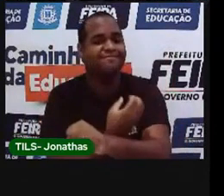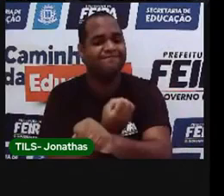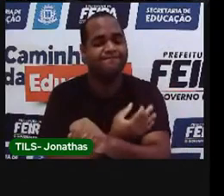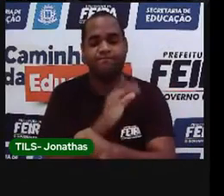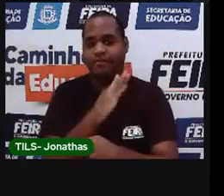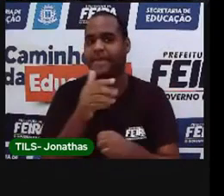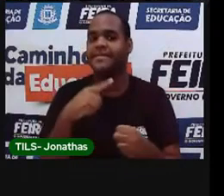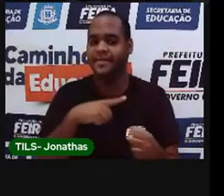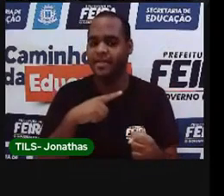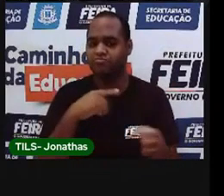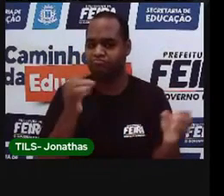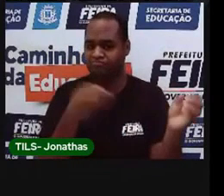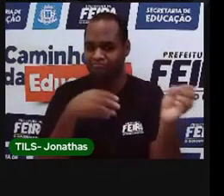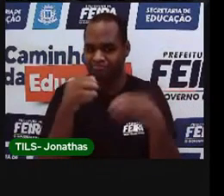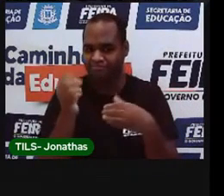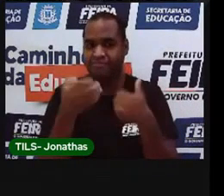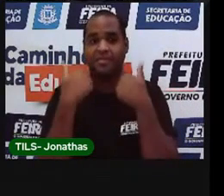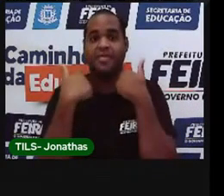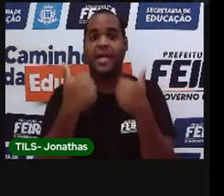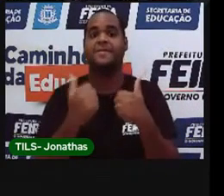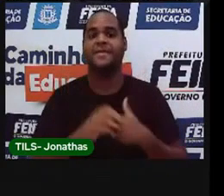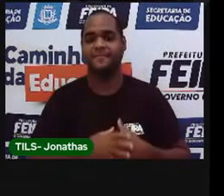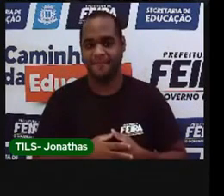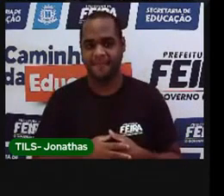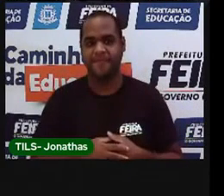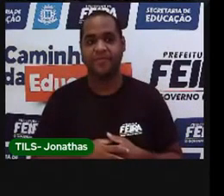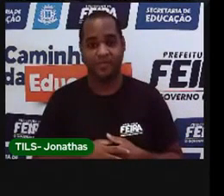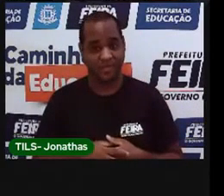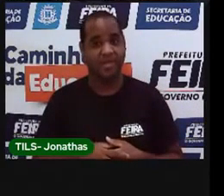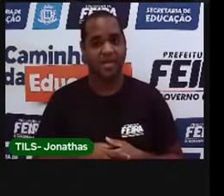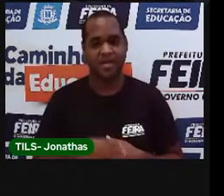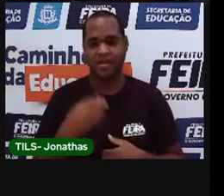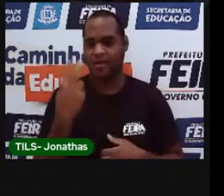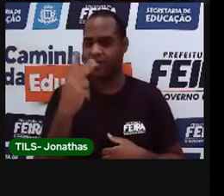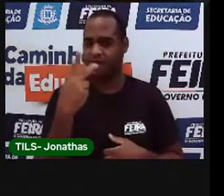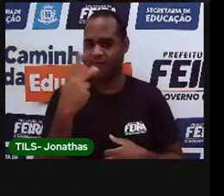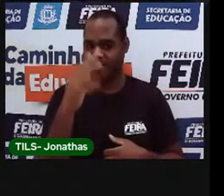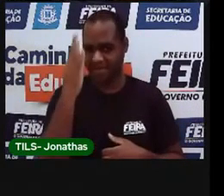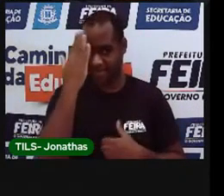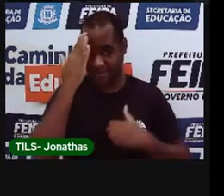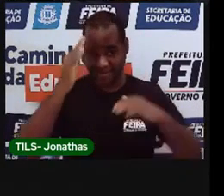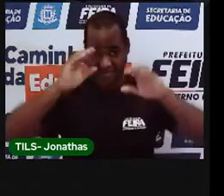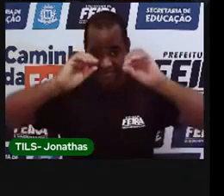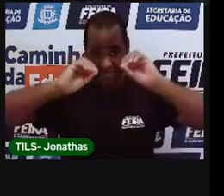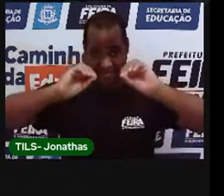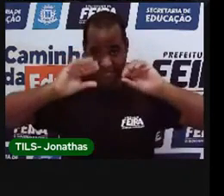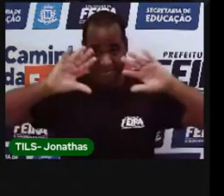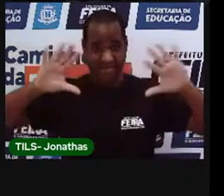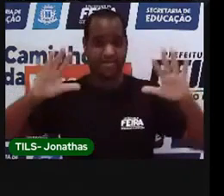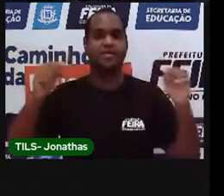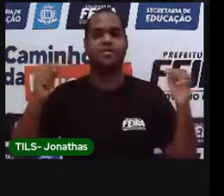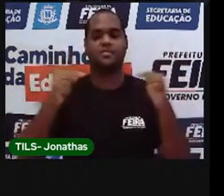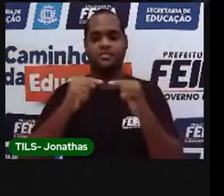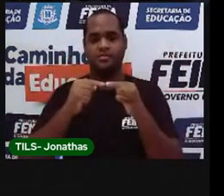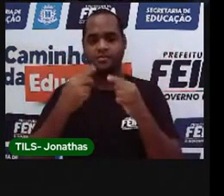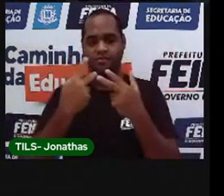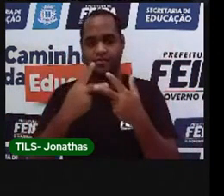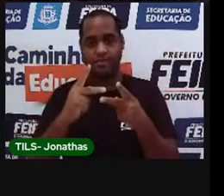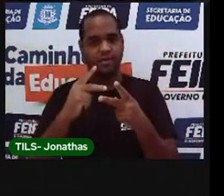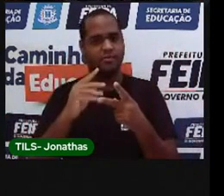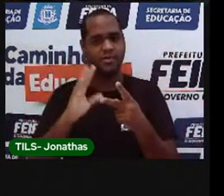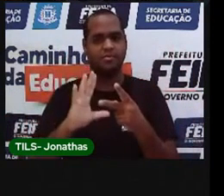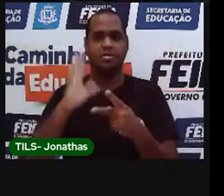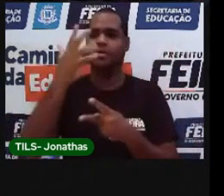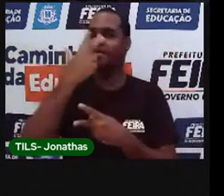coisas boas. Agora que você entendeu que a pandemia fez